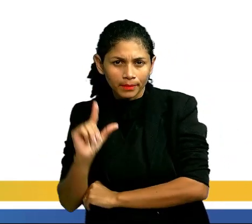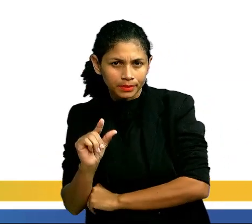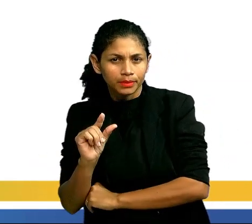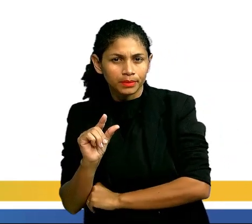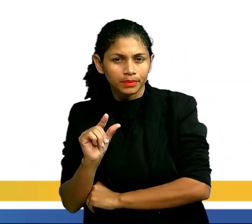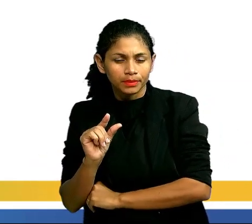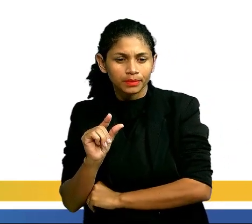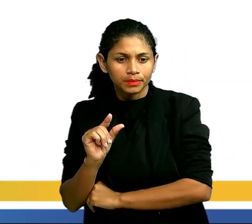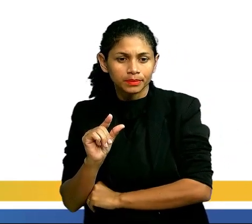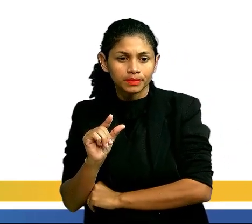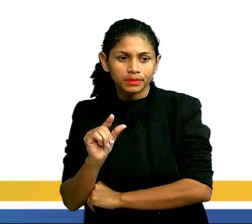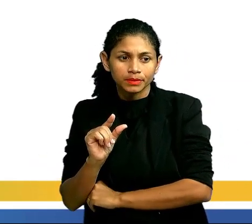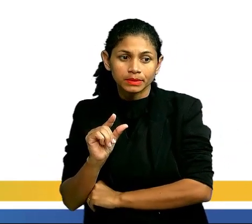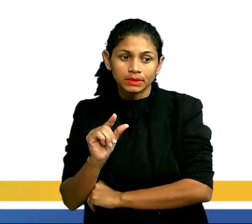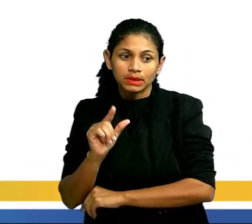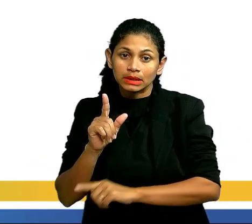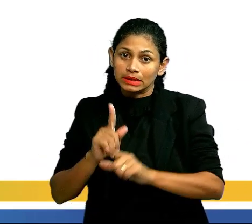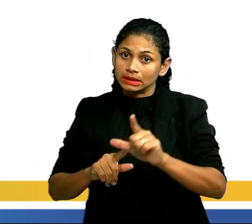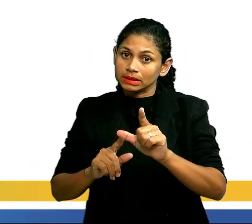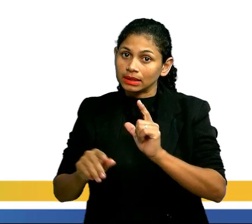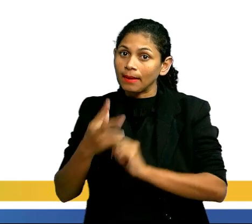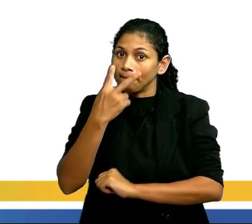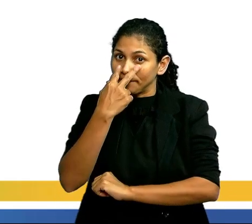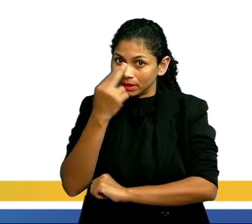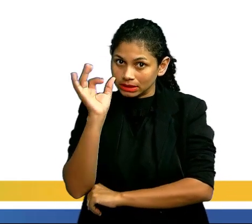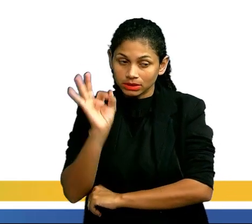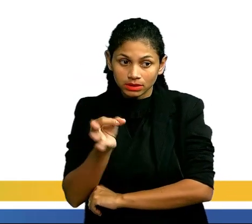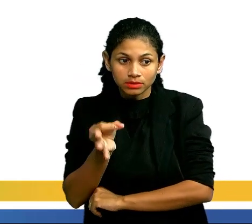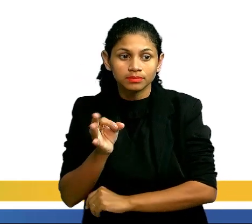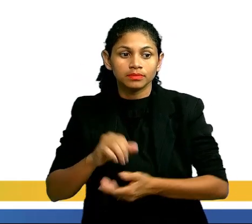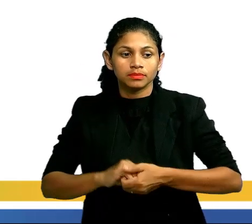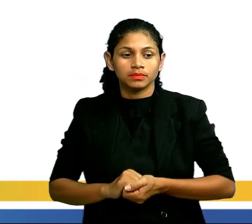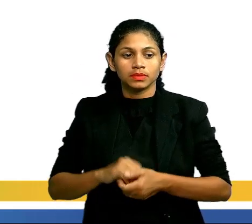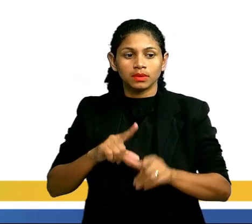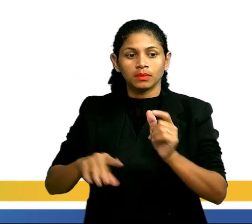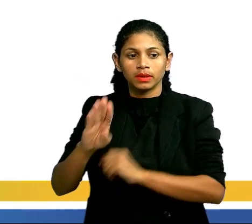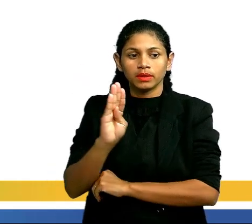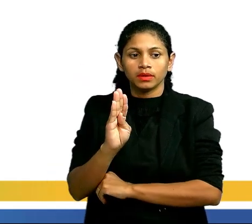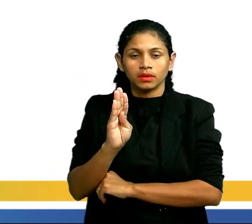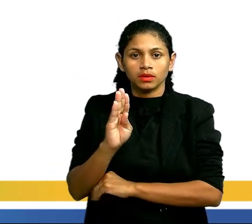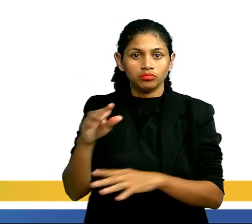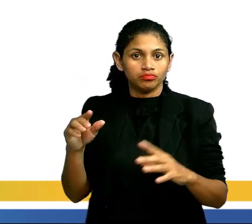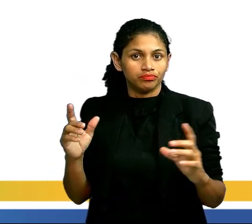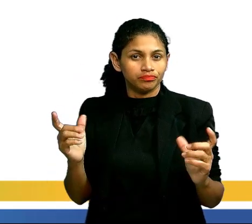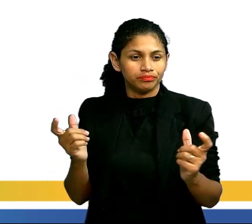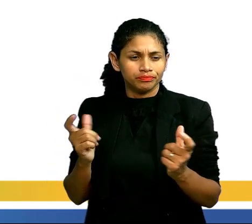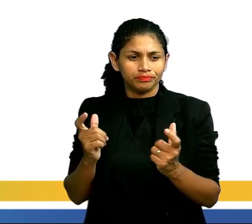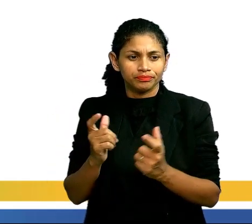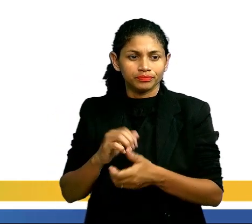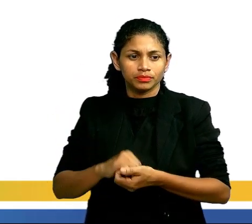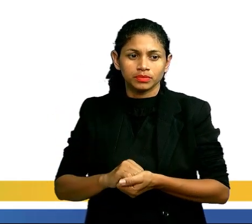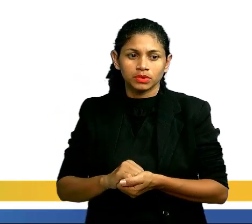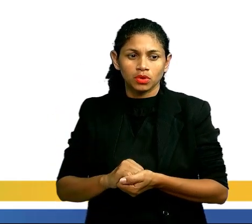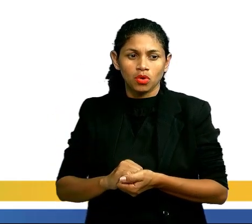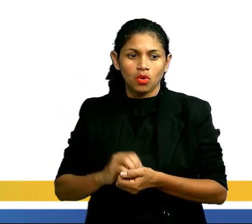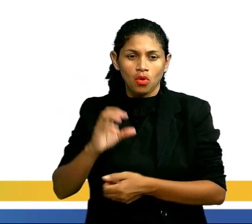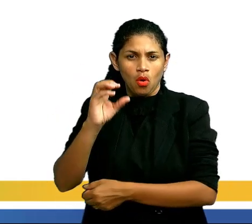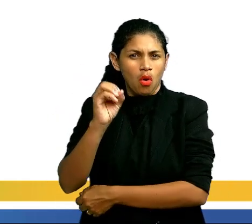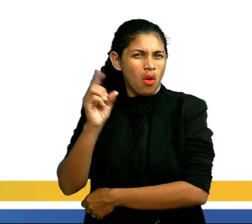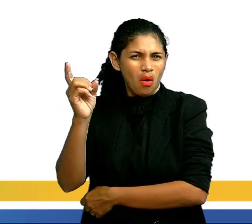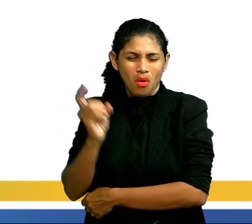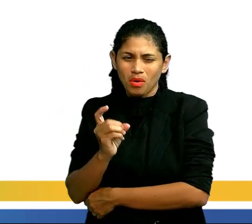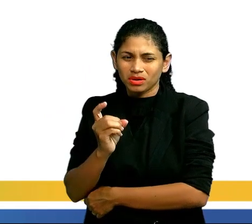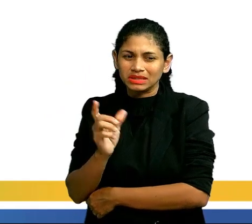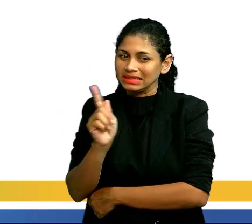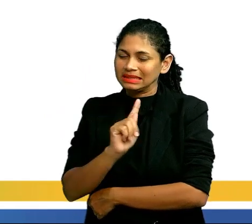Muito provavelmente, letra A, nosso gabarito. Letra B. Reação de oxirredução. Pode parar de ler. Nem ocorre reação de